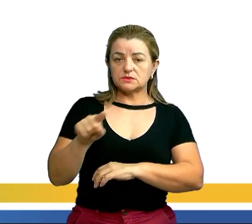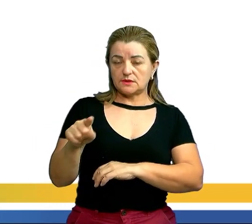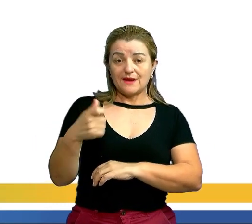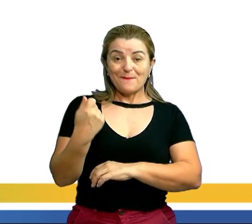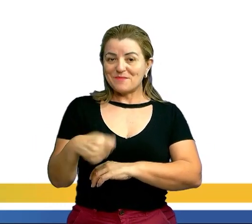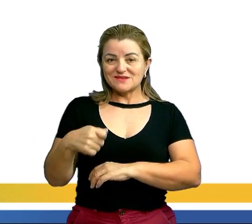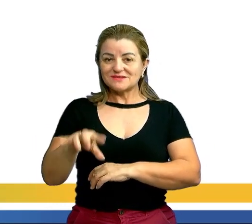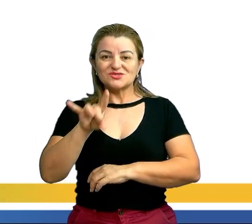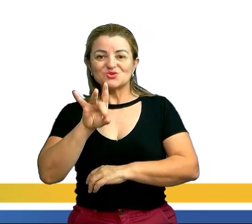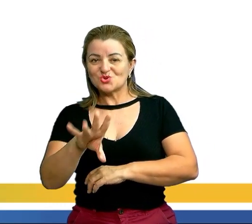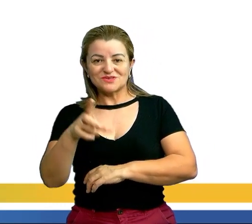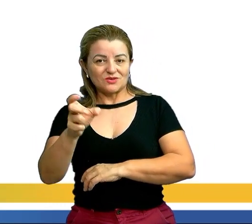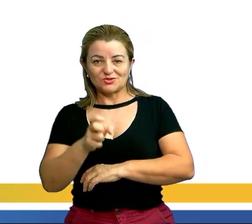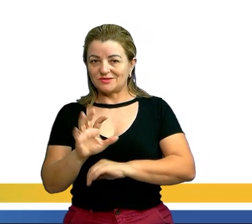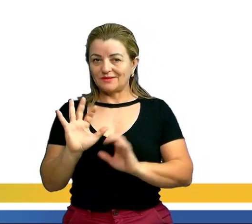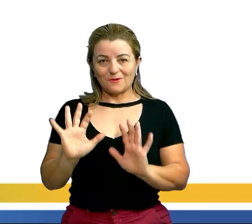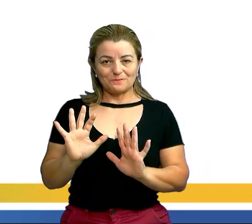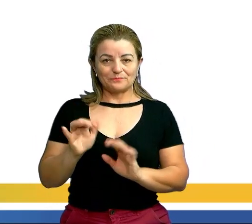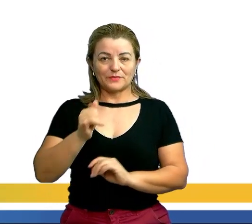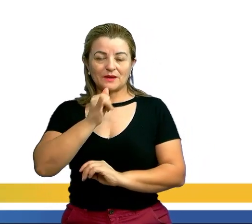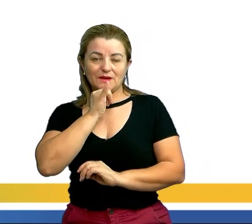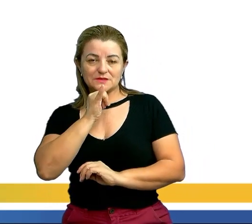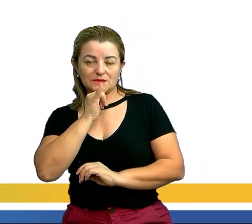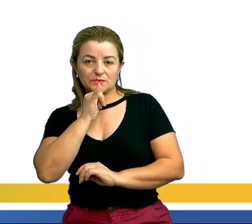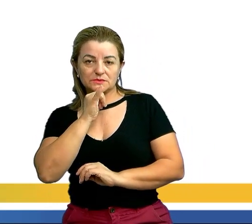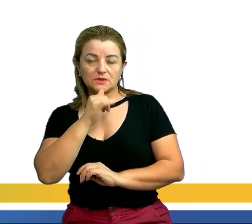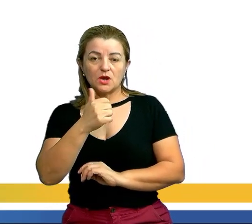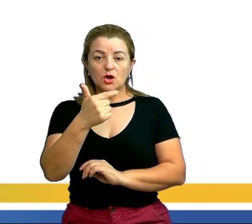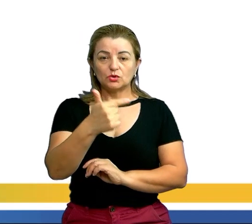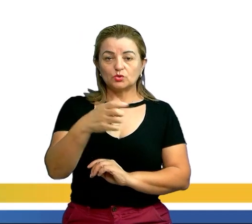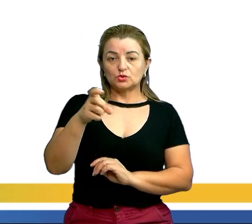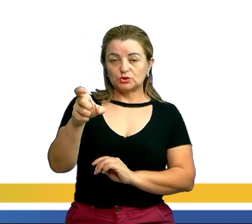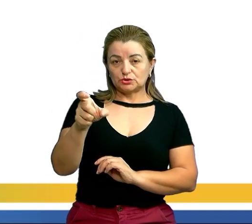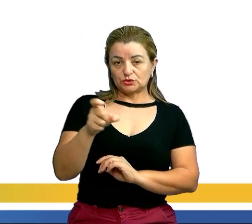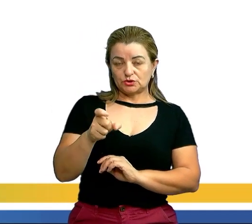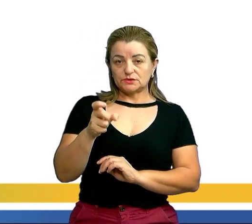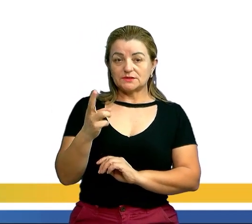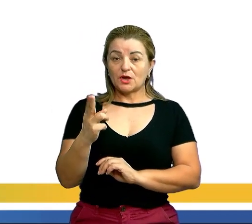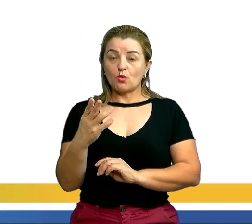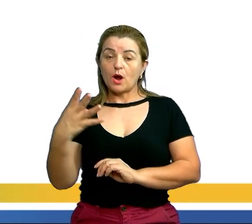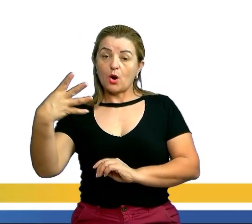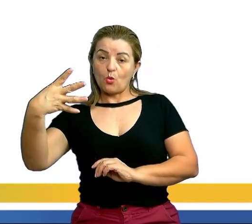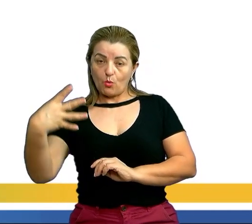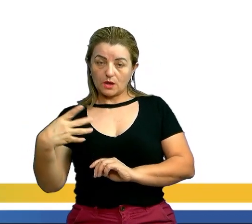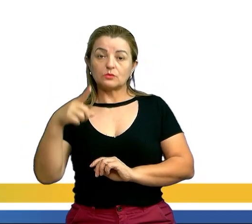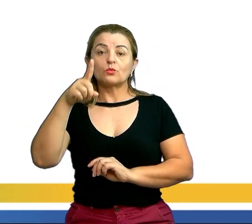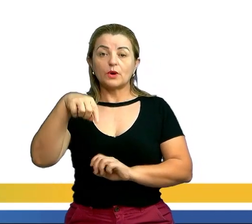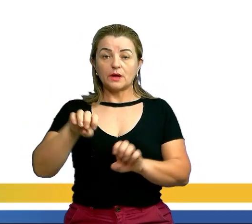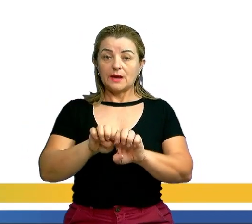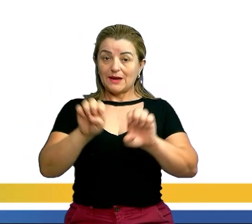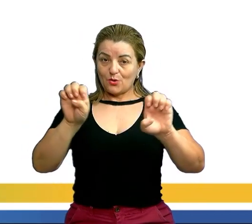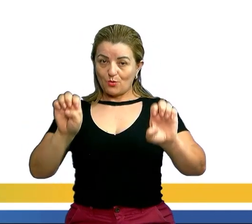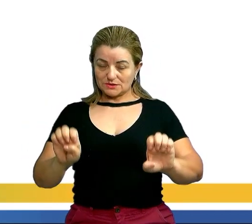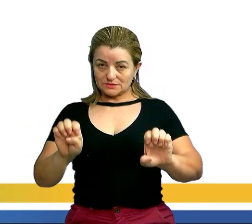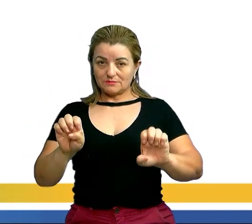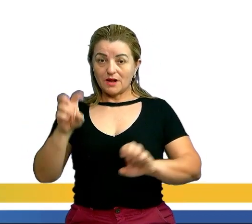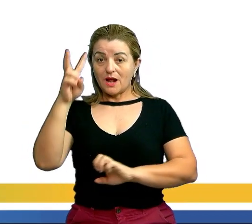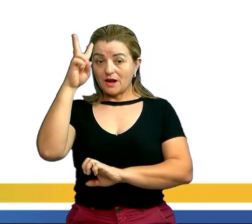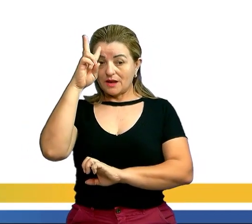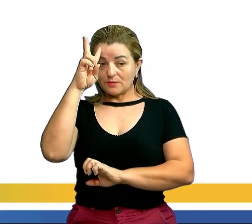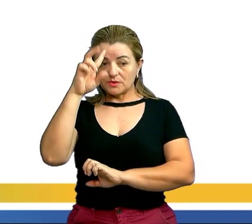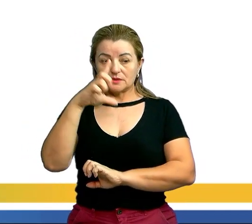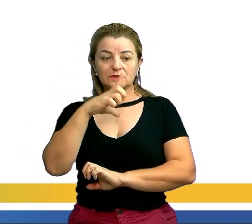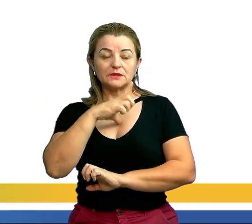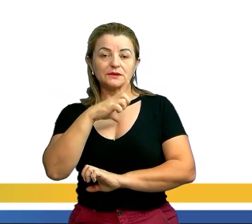letra. Vamos ver aqui exemplos? 2X igual a 4 é equação. Lembrando que para ser a equação tem que ter a